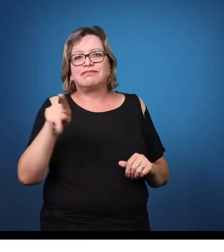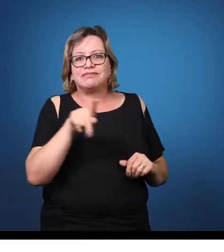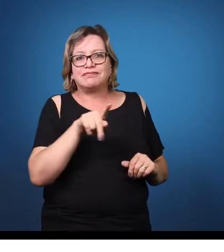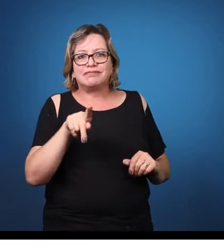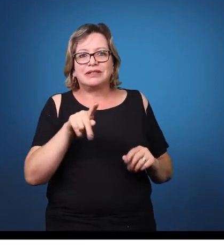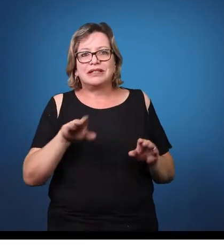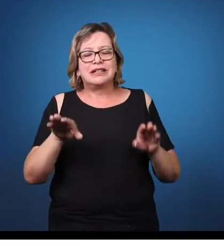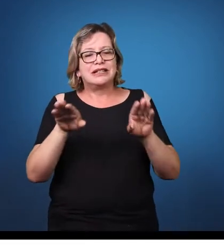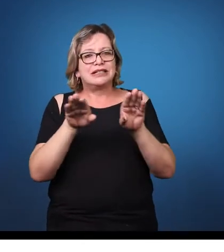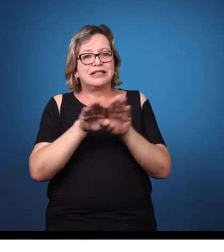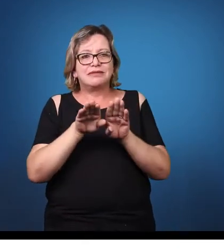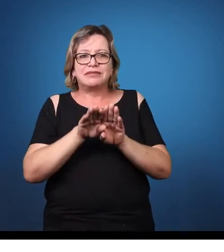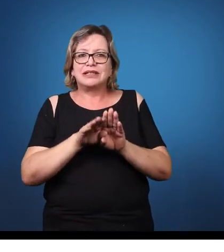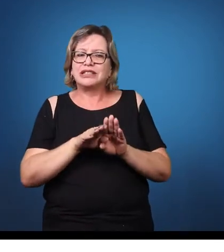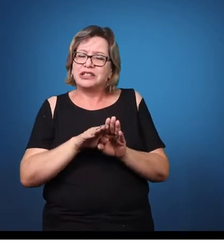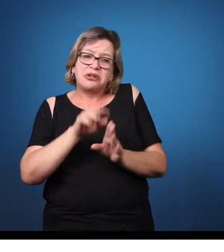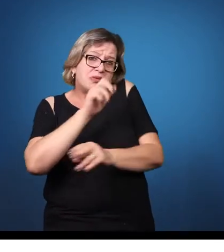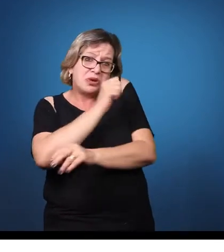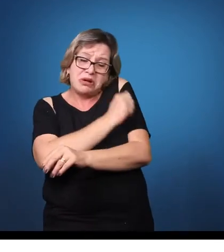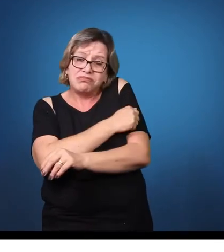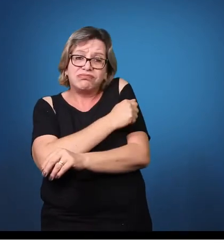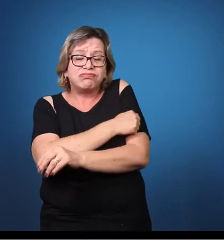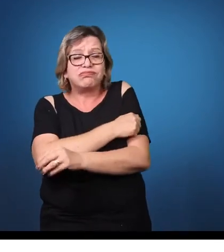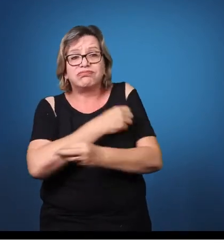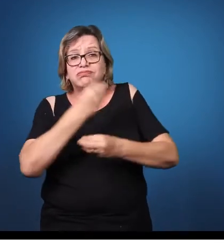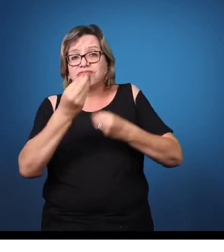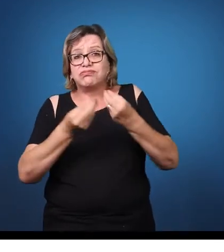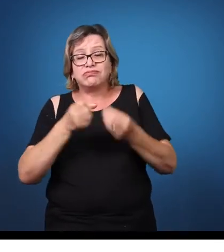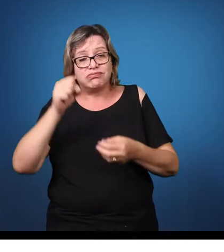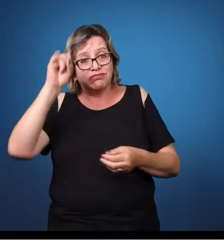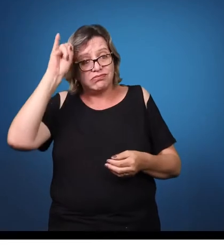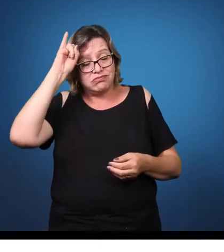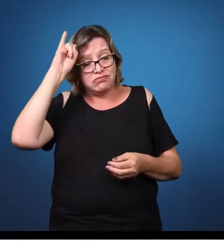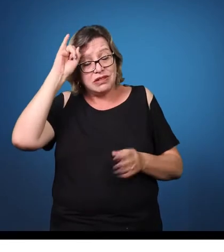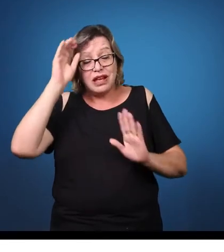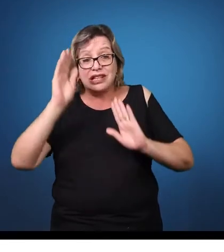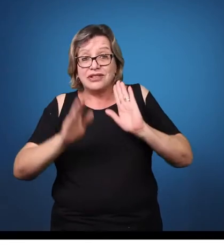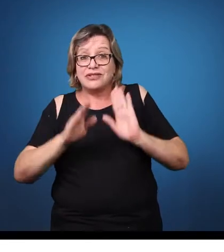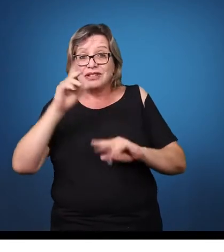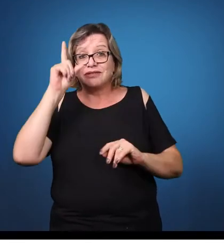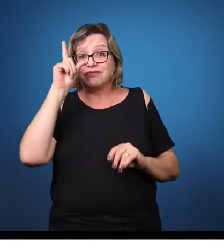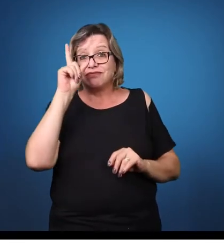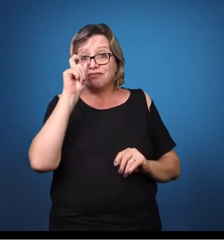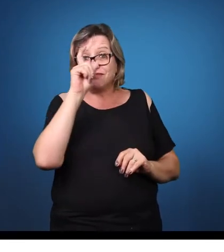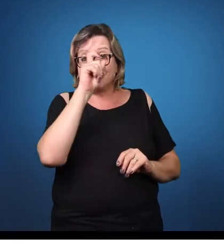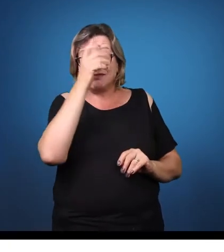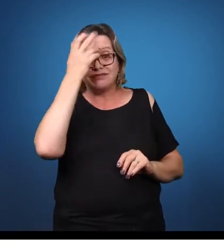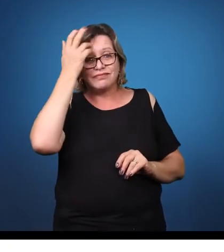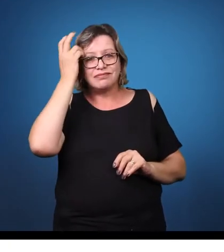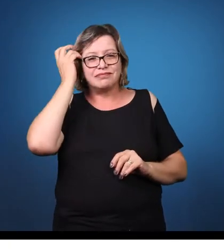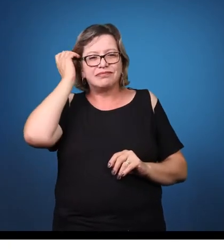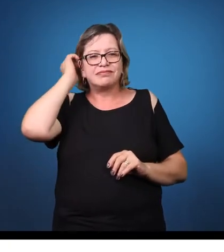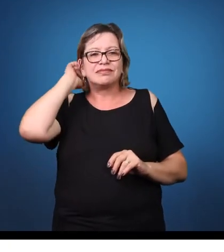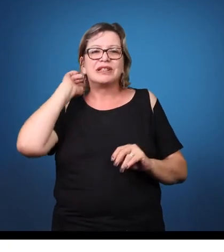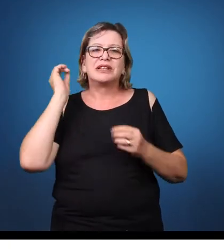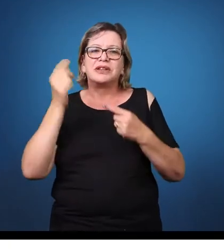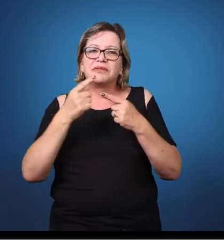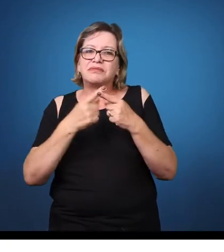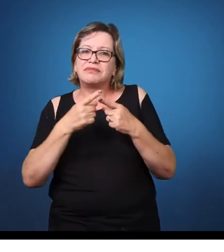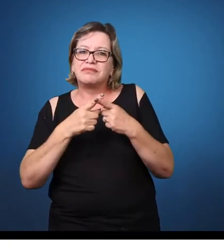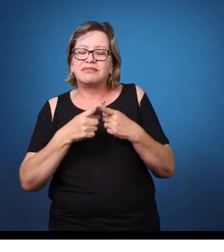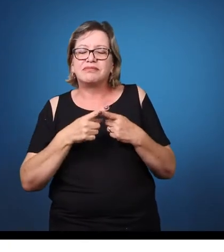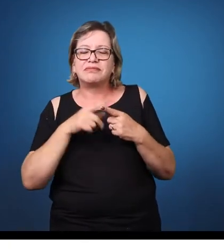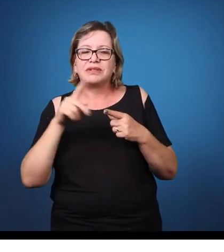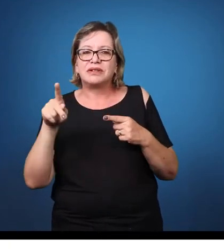objetivo dele, que é o ensino. Por outro lado, esse professor também não teve uma disciplina na